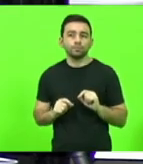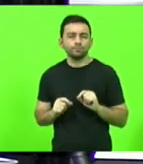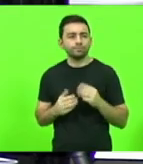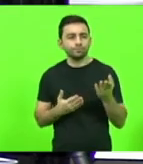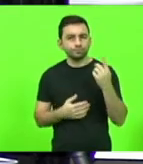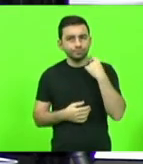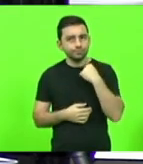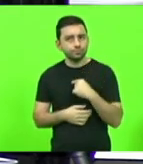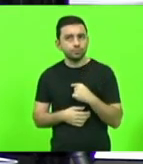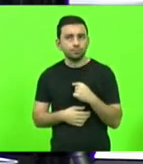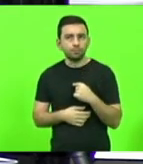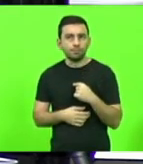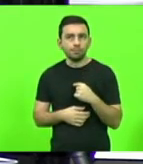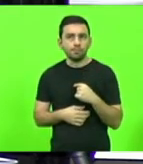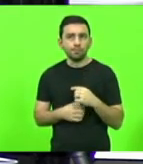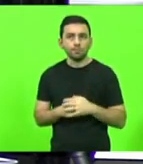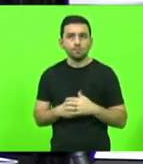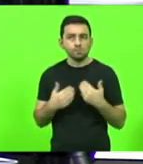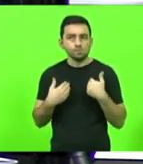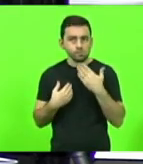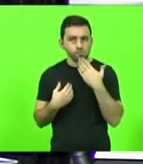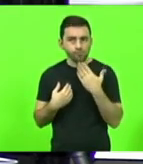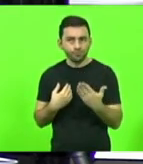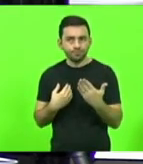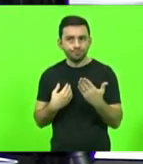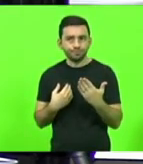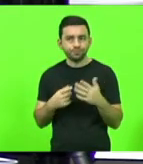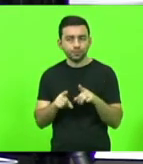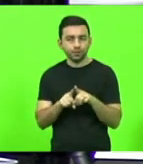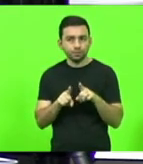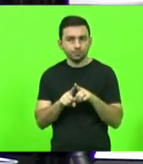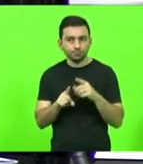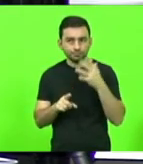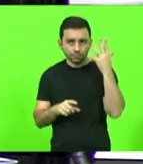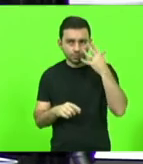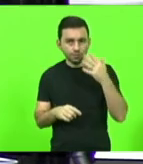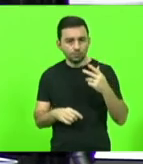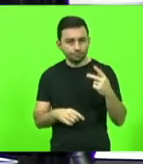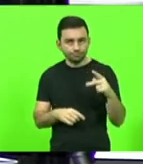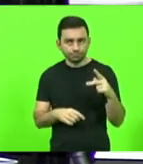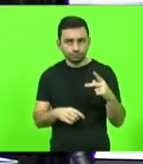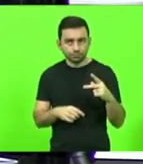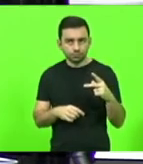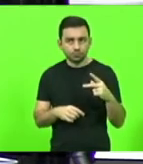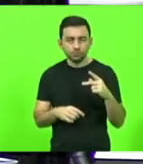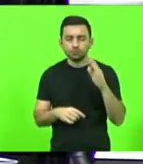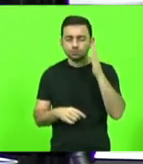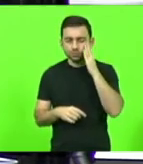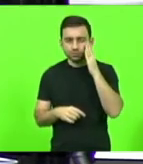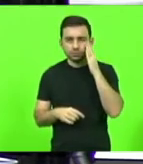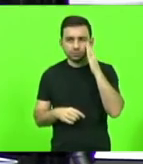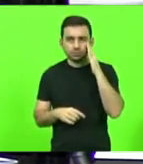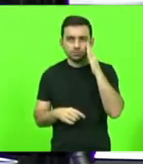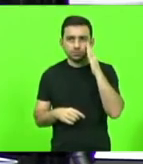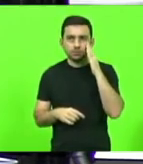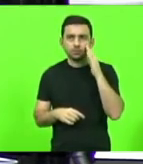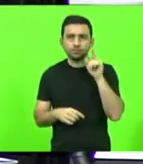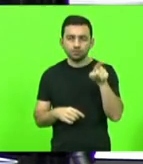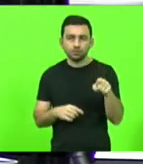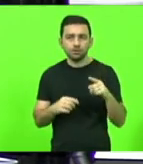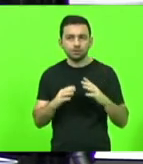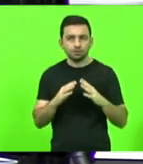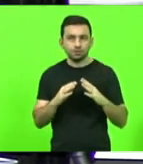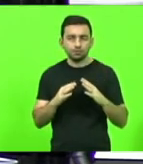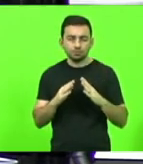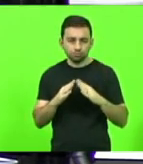faço questão de pedir depois uma fala sua sobre o assunto, porque eu sei que, vossa excelência, além de morar na região,